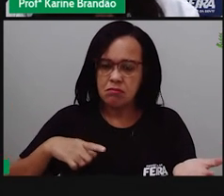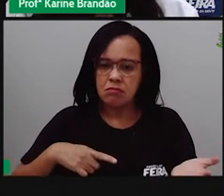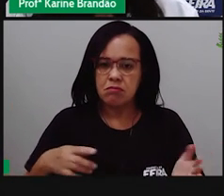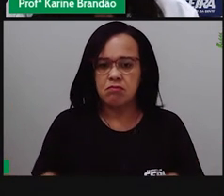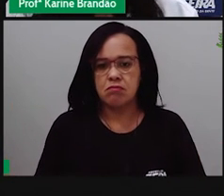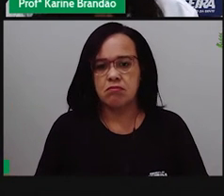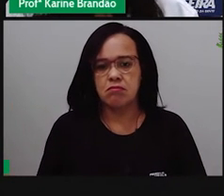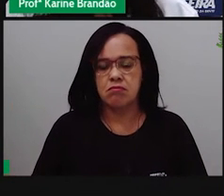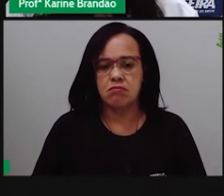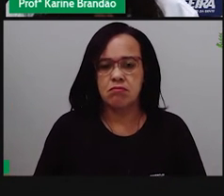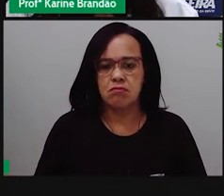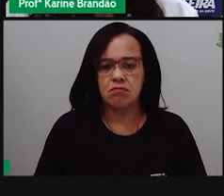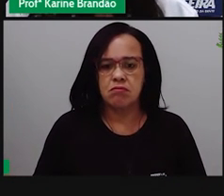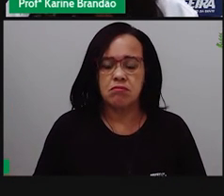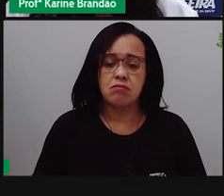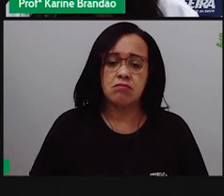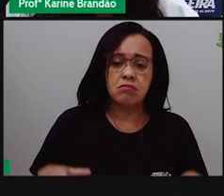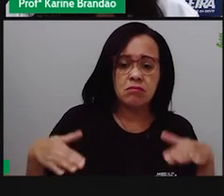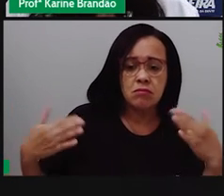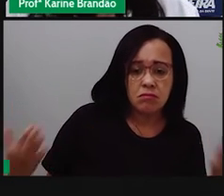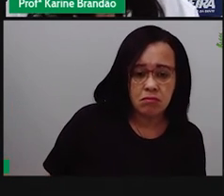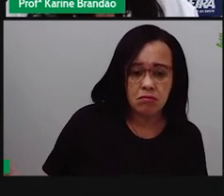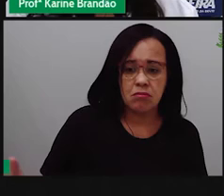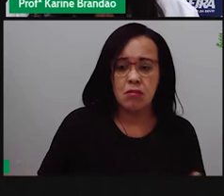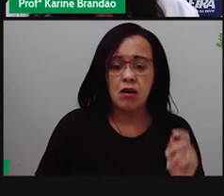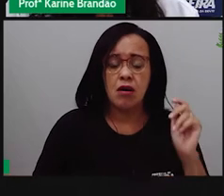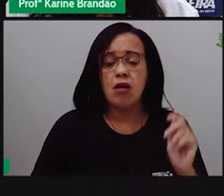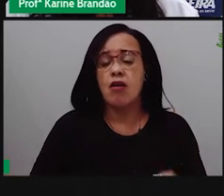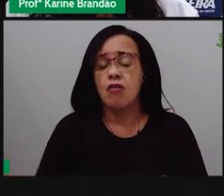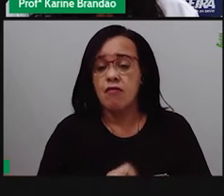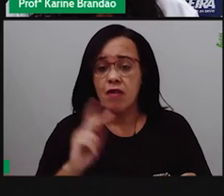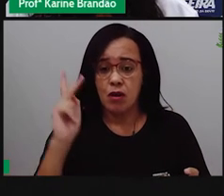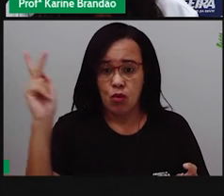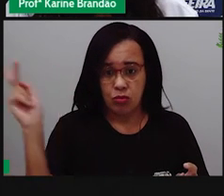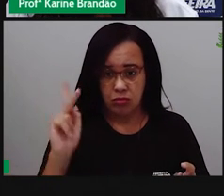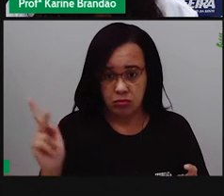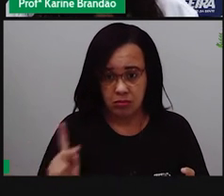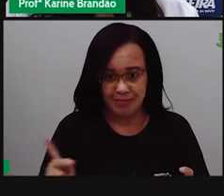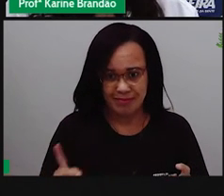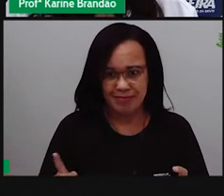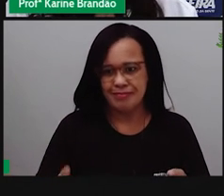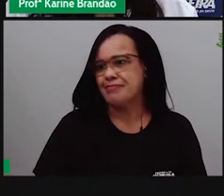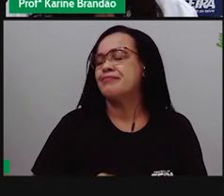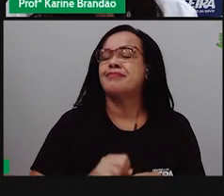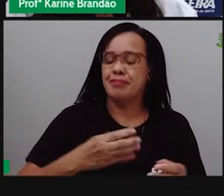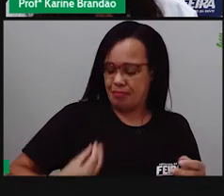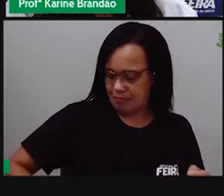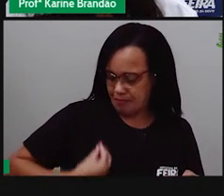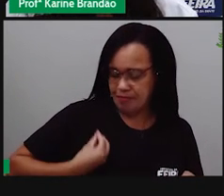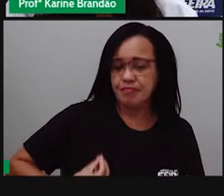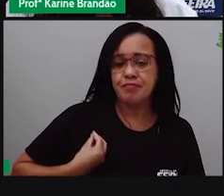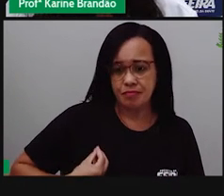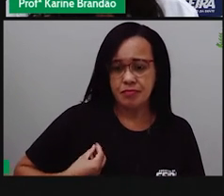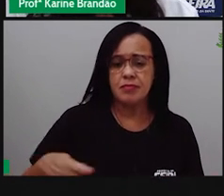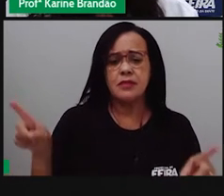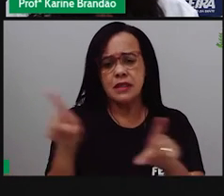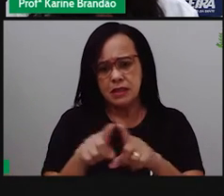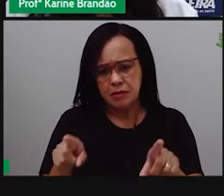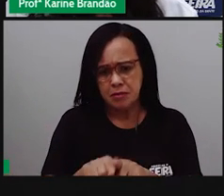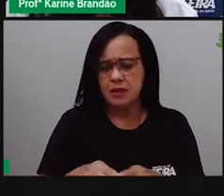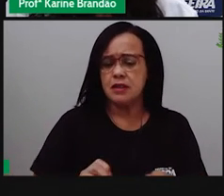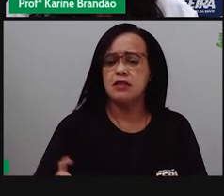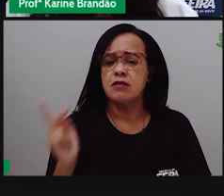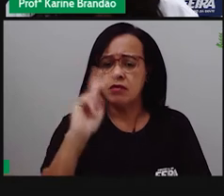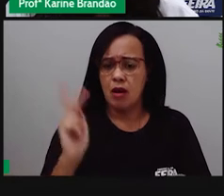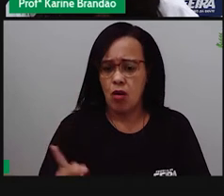ter valores biológicos, valores científicos, valores educacionais, ela